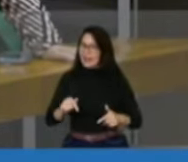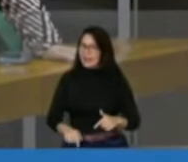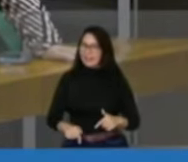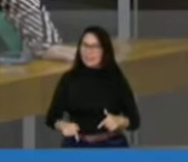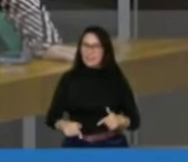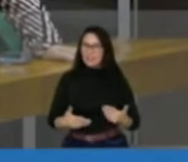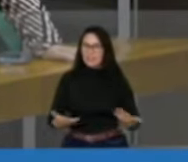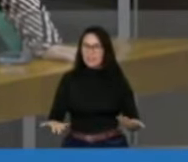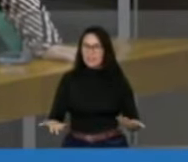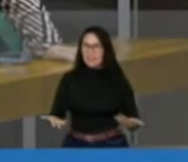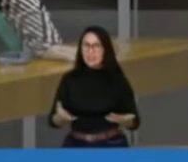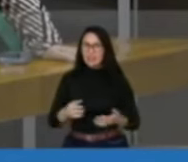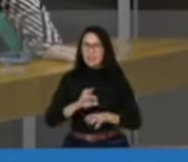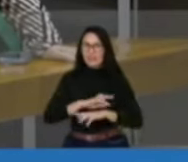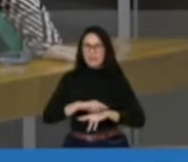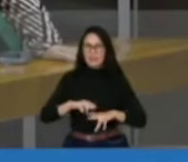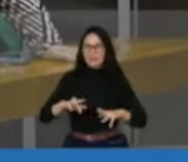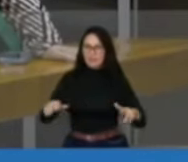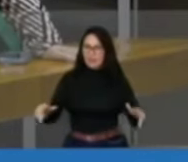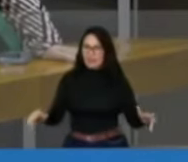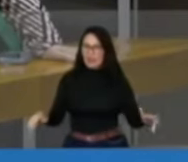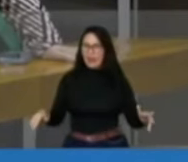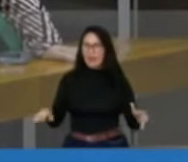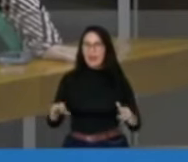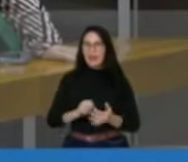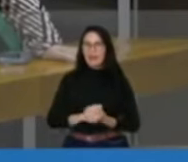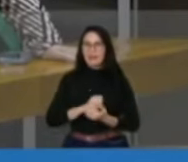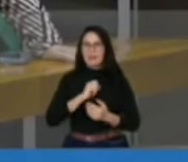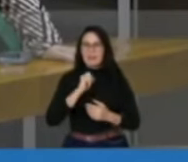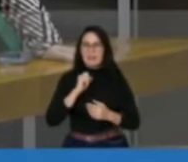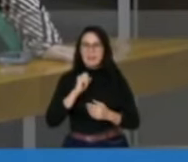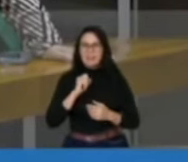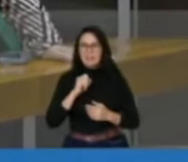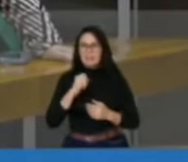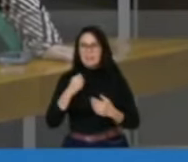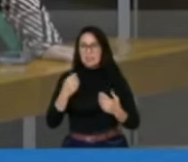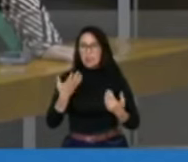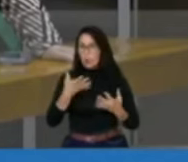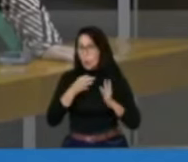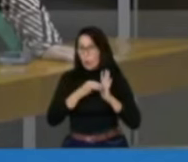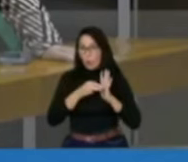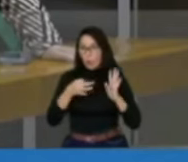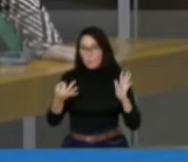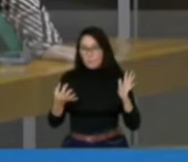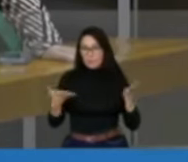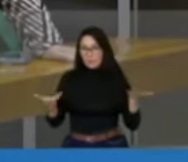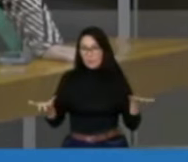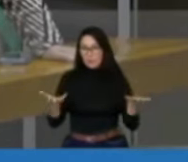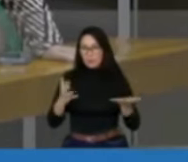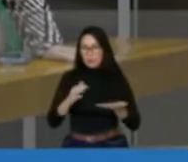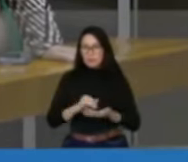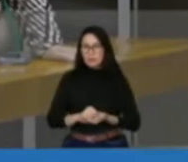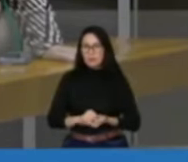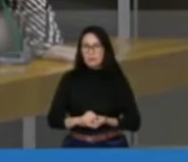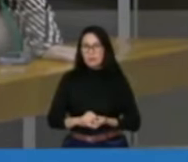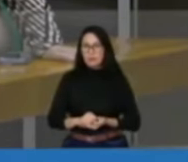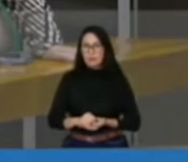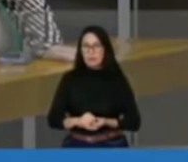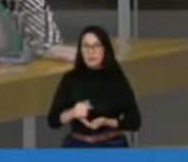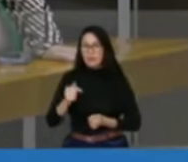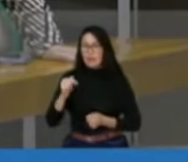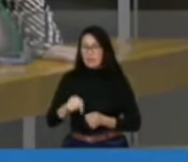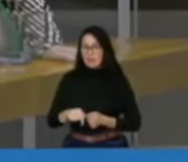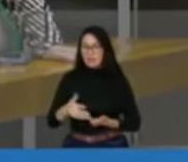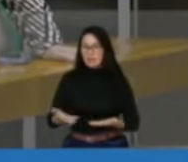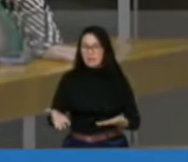fizem enormes críticas aqui ao fato dessa mesa e da Câmara dos Deputados muitas vezes não se pronunciar e deixar que se cruzasse linhas. Inclusive